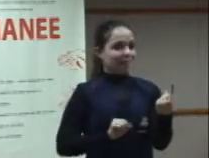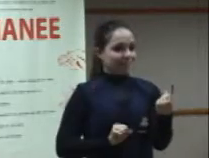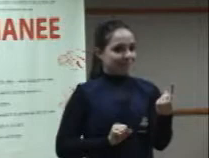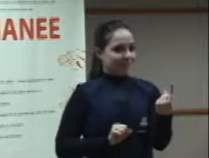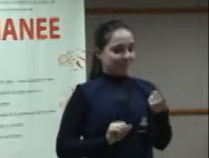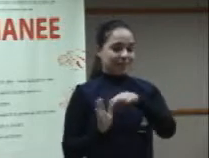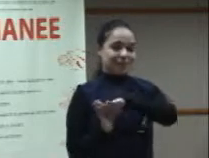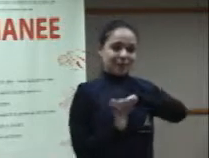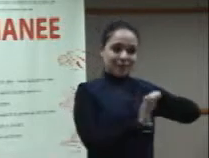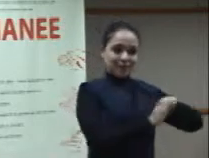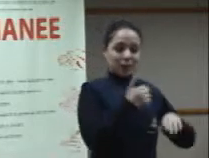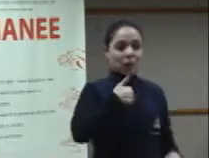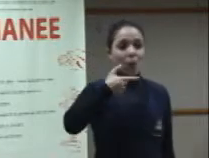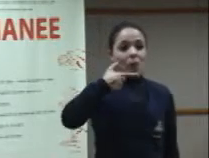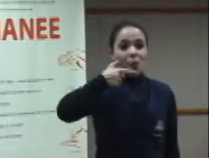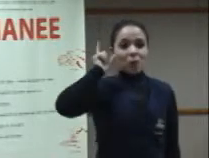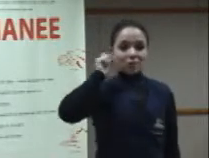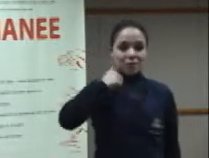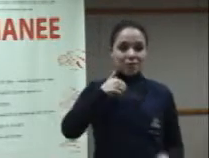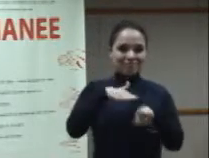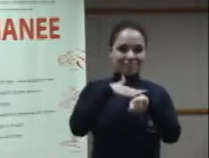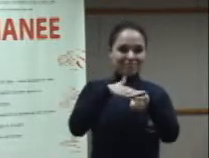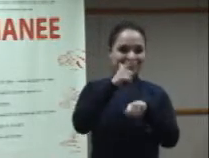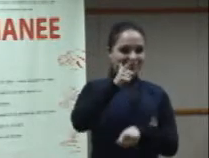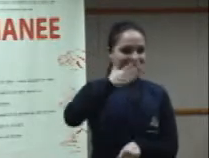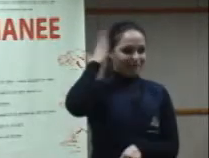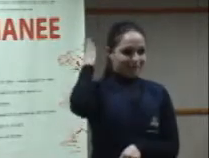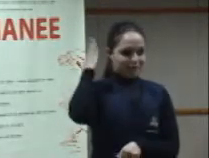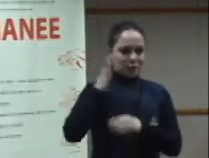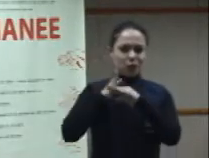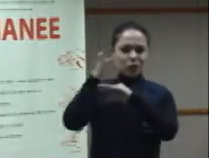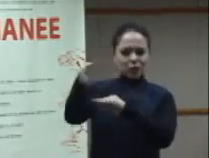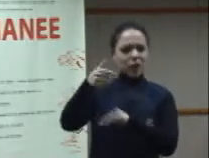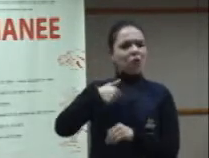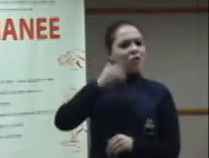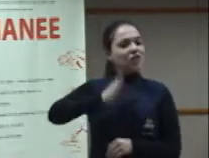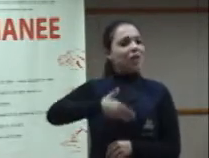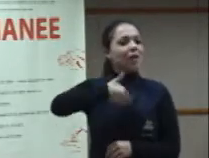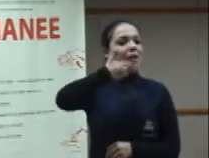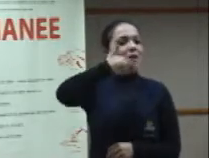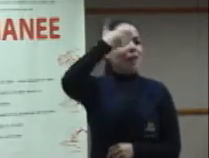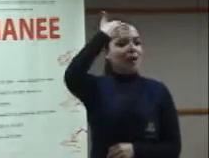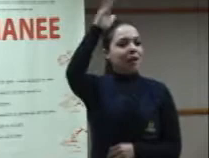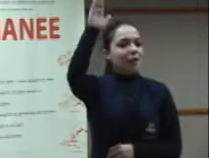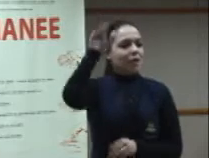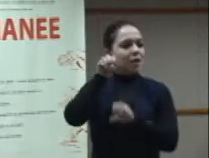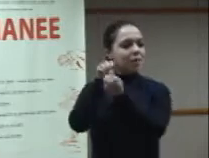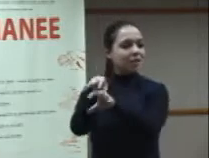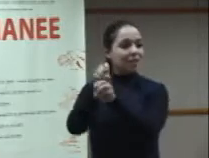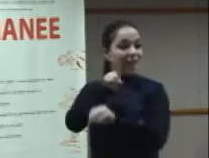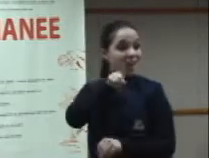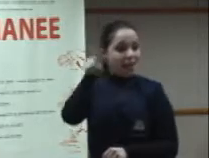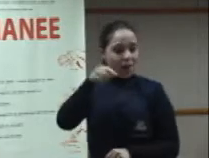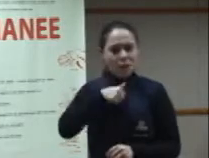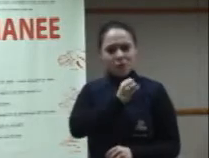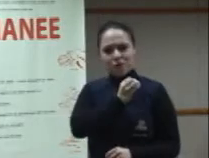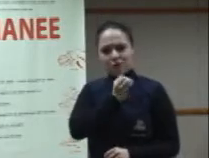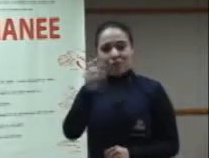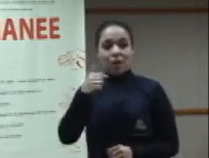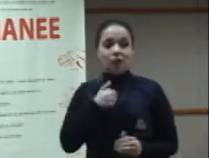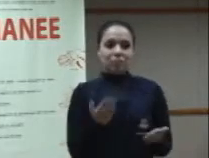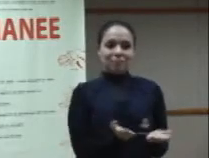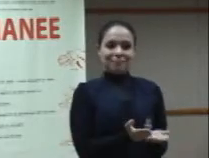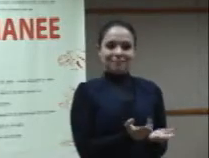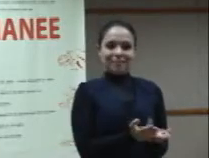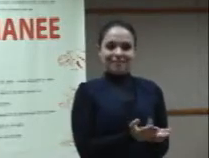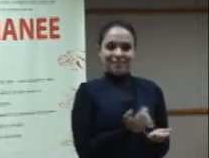eu já estive até no Oriente Médio, ministrando aulas a alunos muçulmanos, e um cristão dar aula para muçulmanos realmente